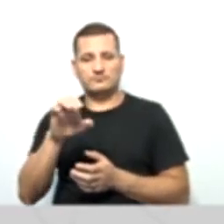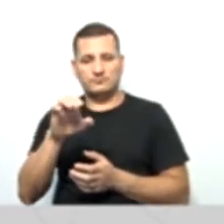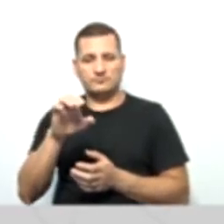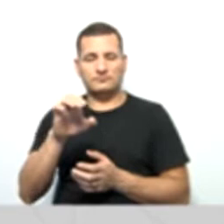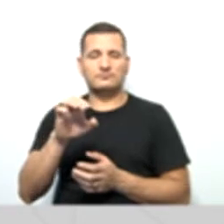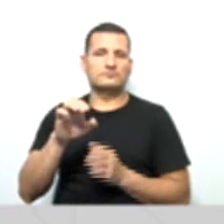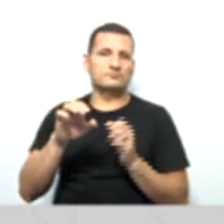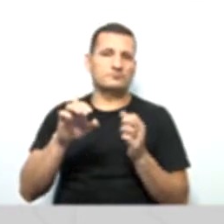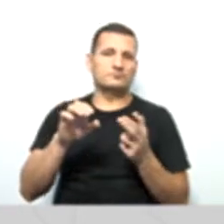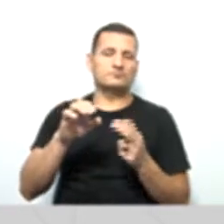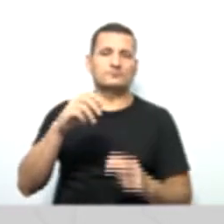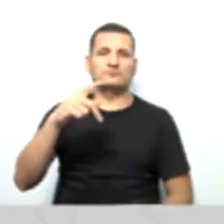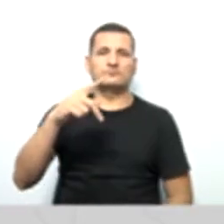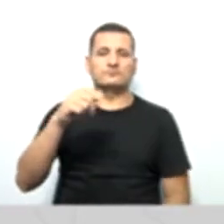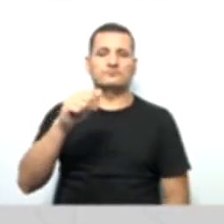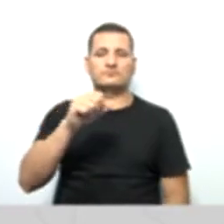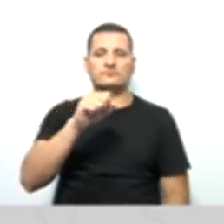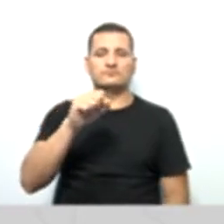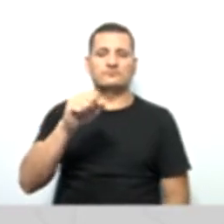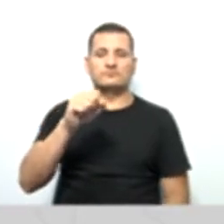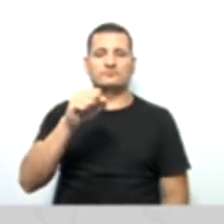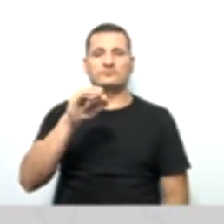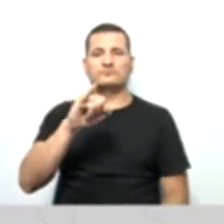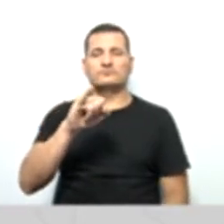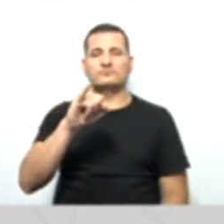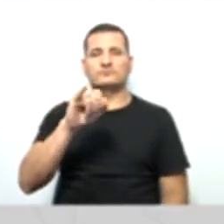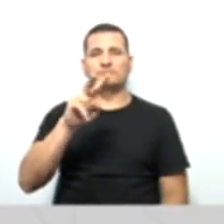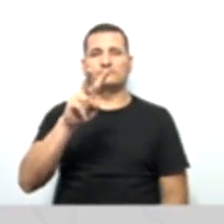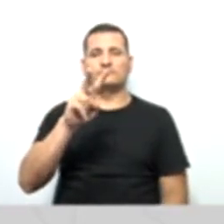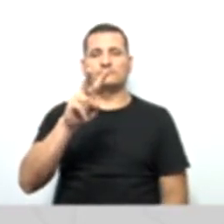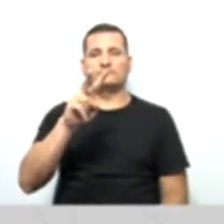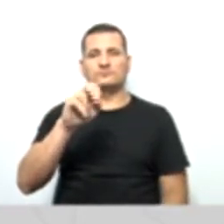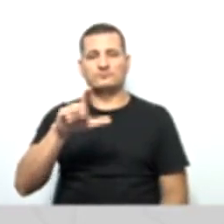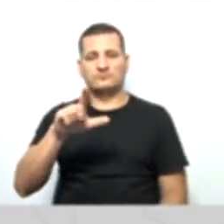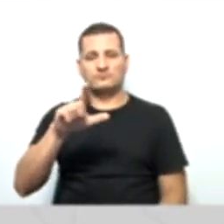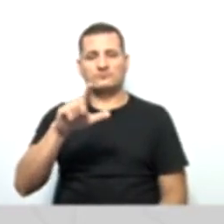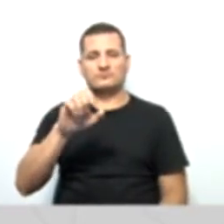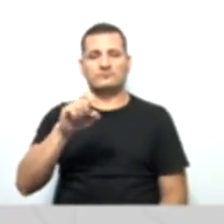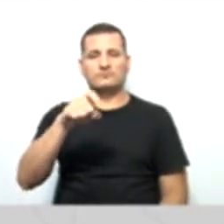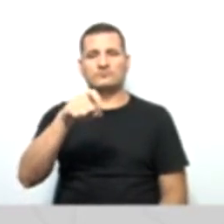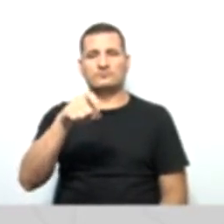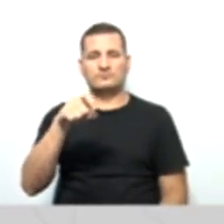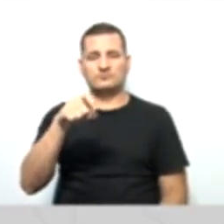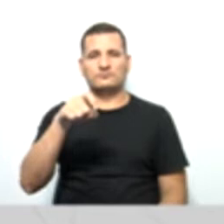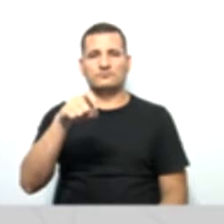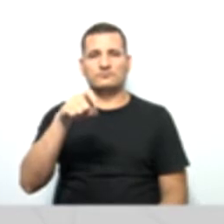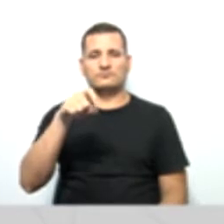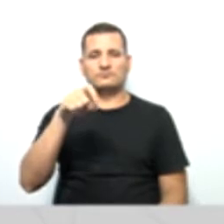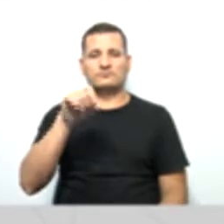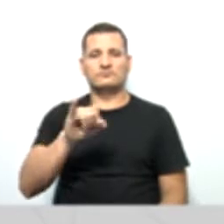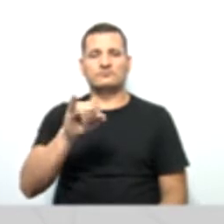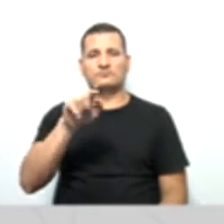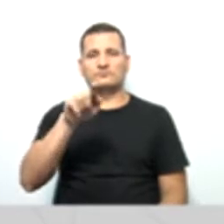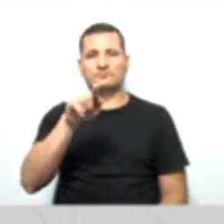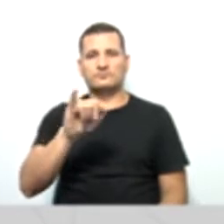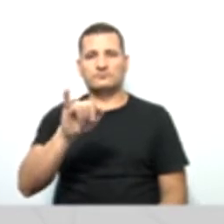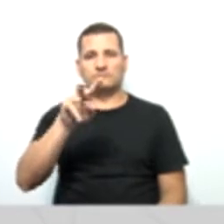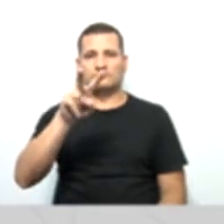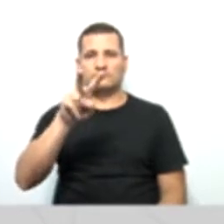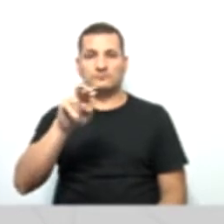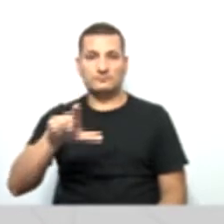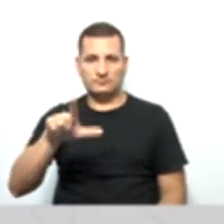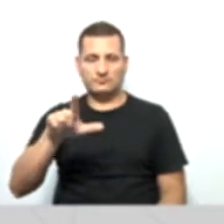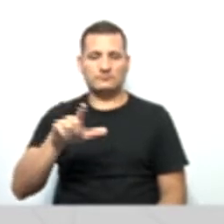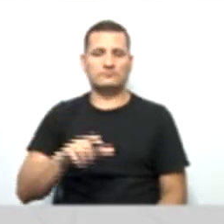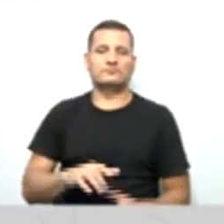exigível é o quê? É o não circulante também. Quando vocês forem pesquisar aí, vocês vão achar